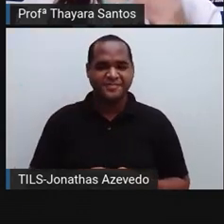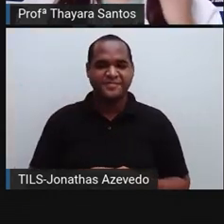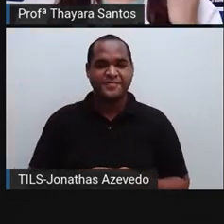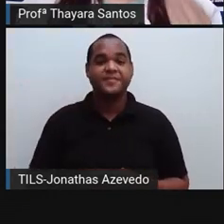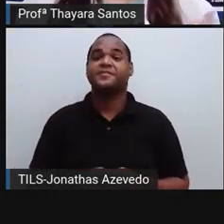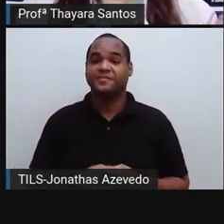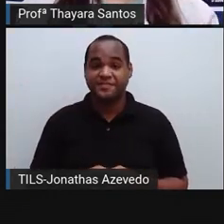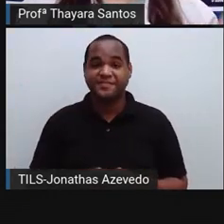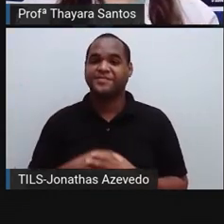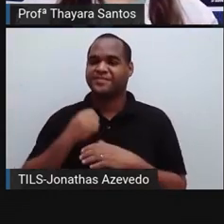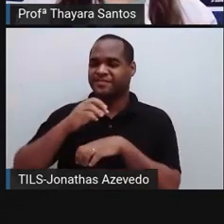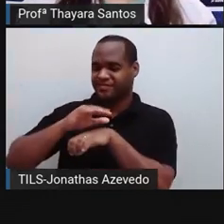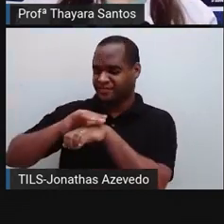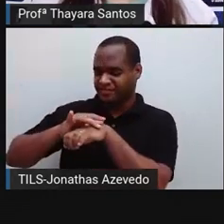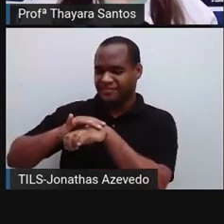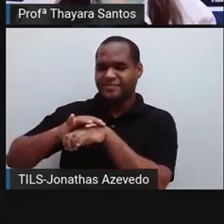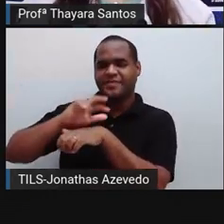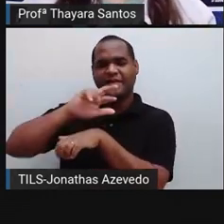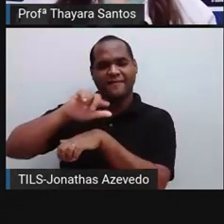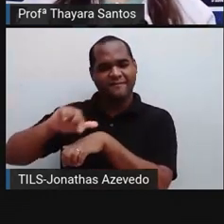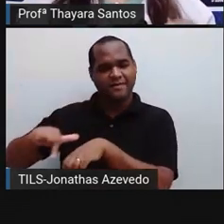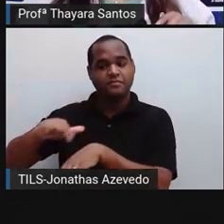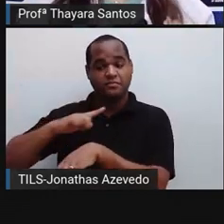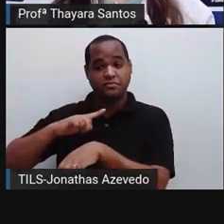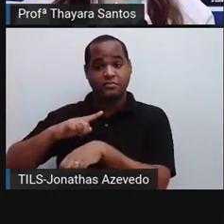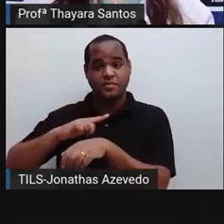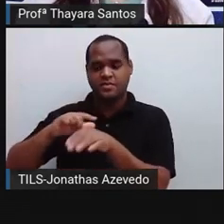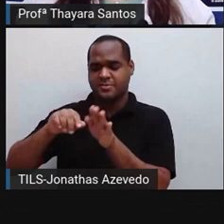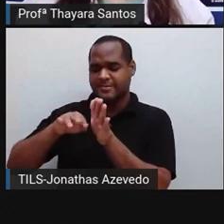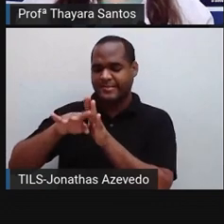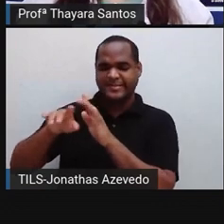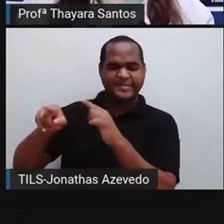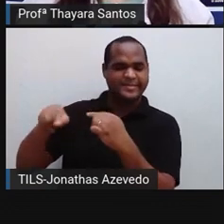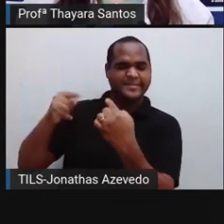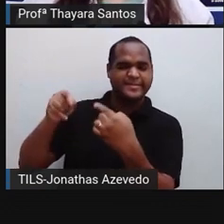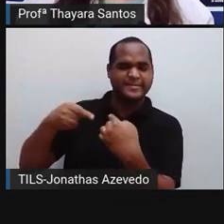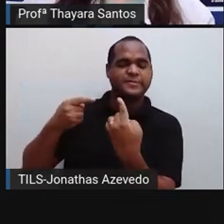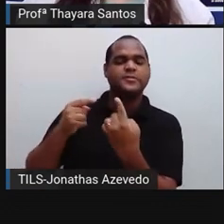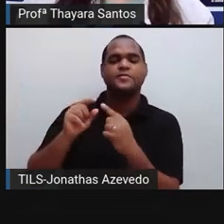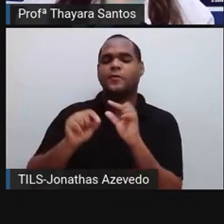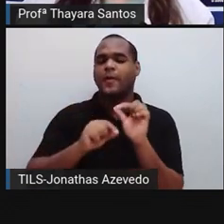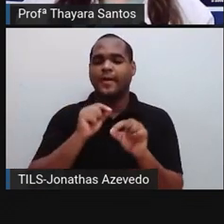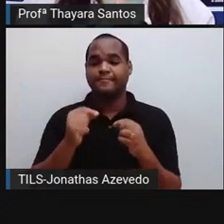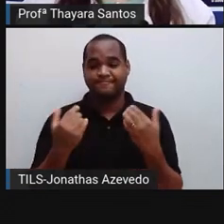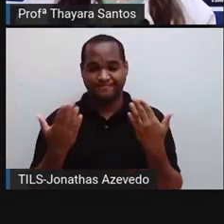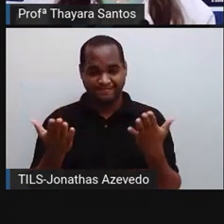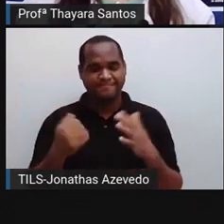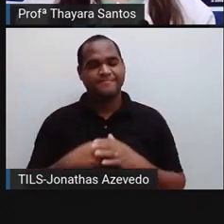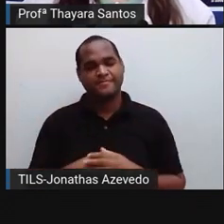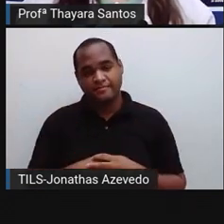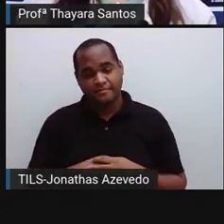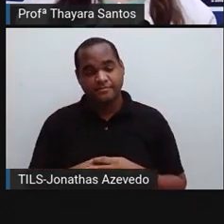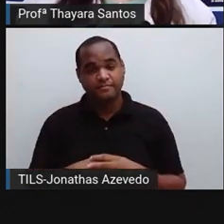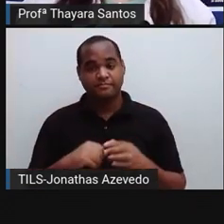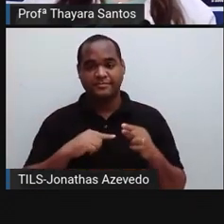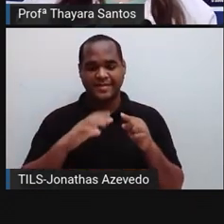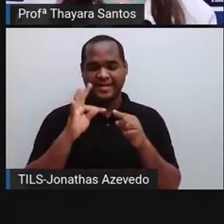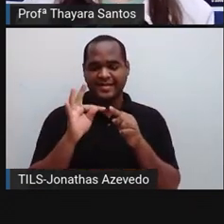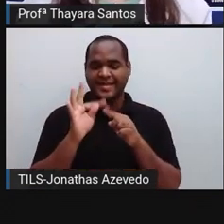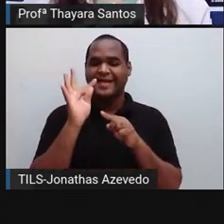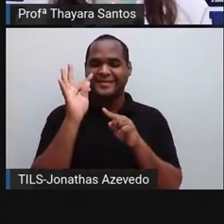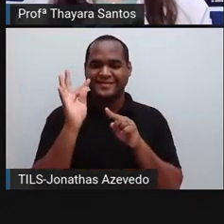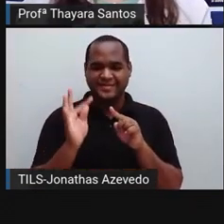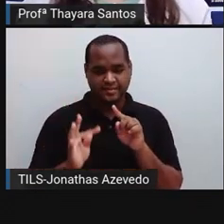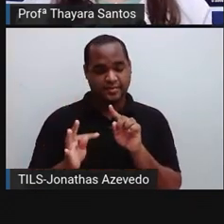E as doenças que são causadas por bactérias? Vamos ver algumas delas aqui. Tem o tétano,